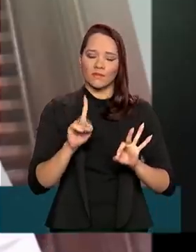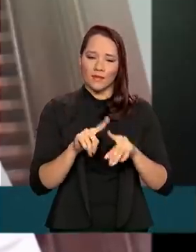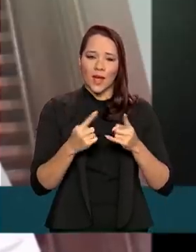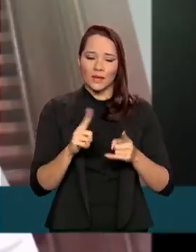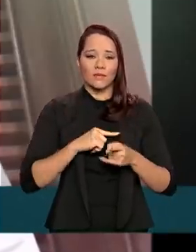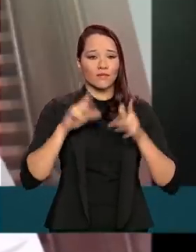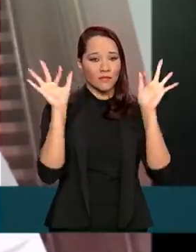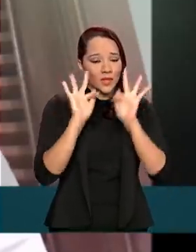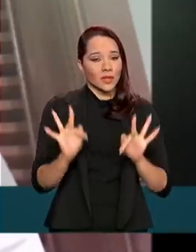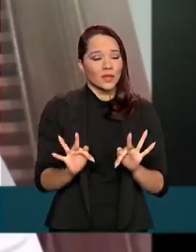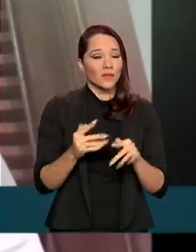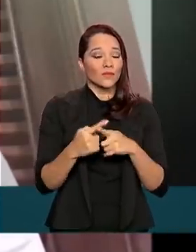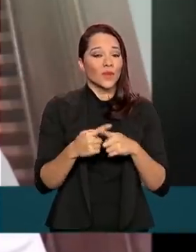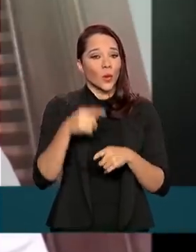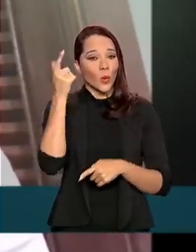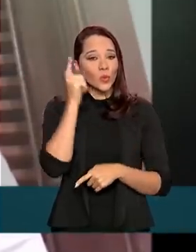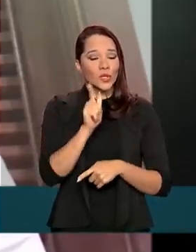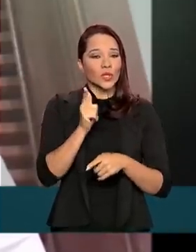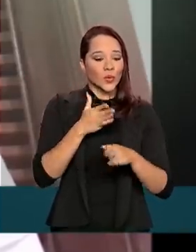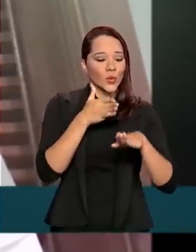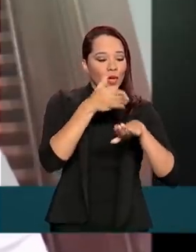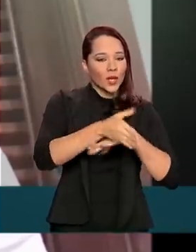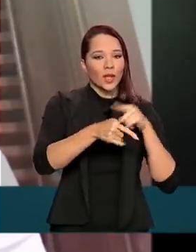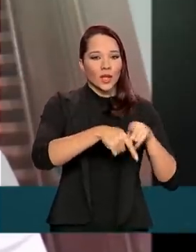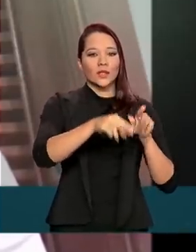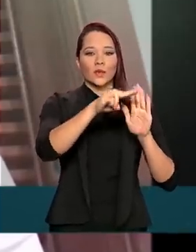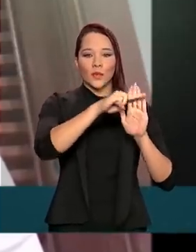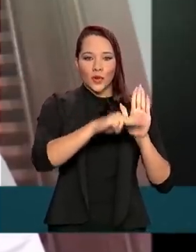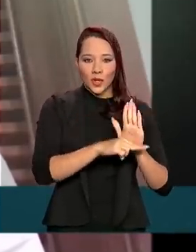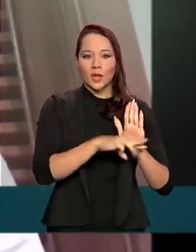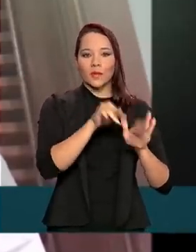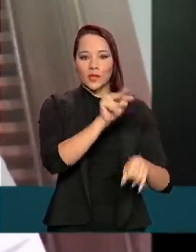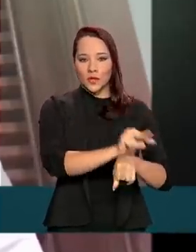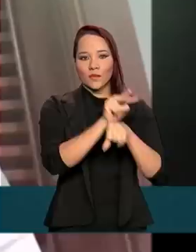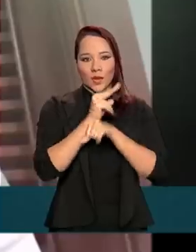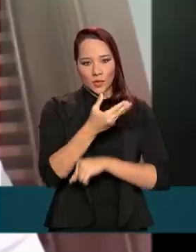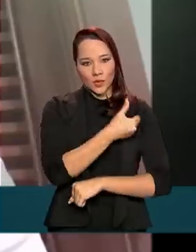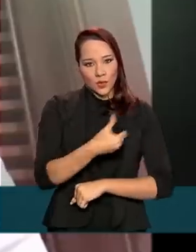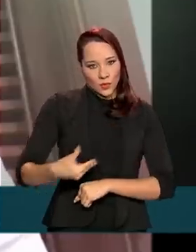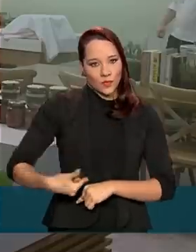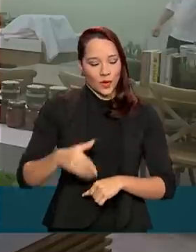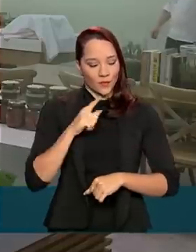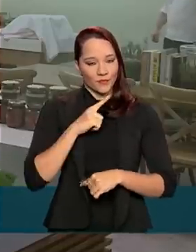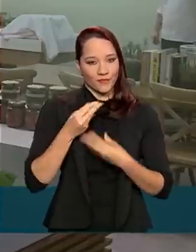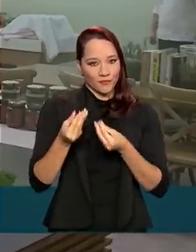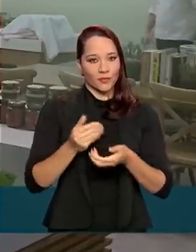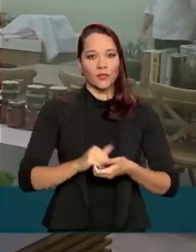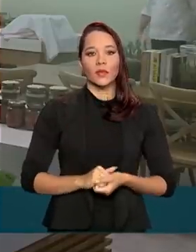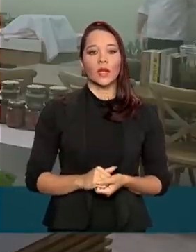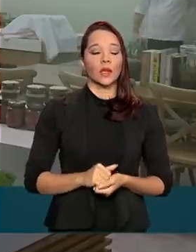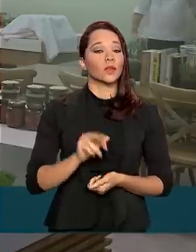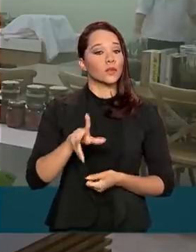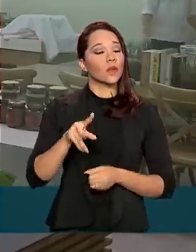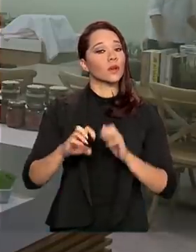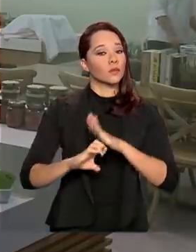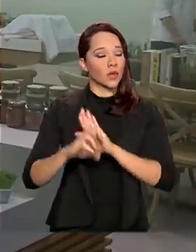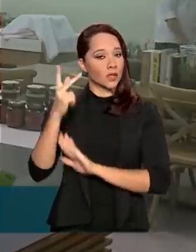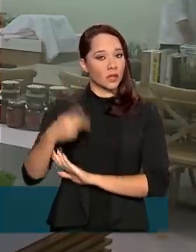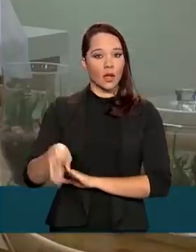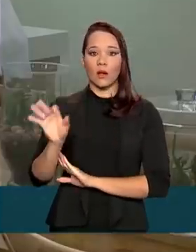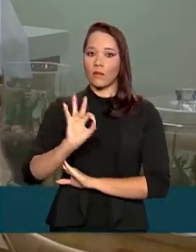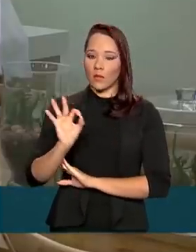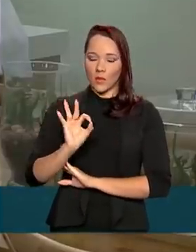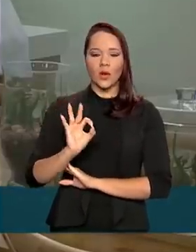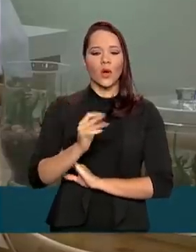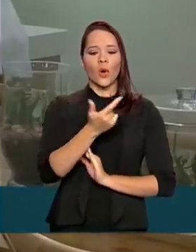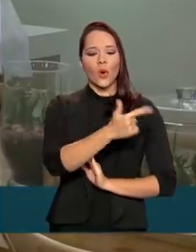por ter conseguido participar desse programa de linha de crédito que o governo está oferecendo. E não foi só a empresa de Michele.